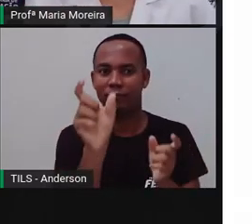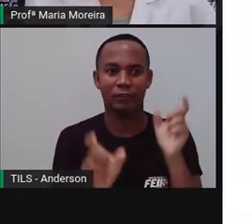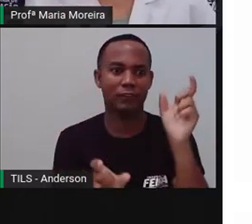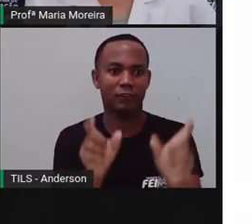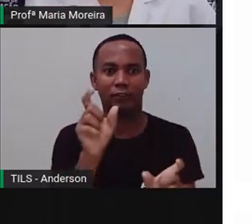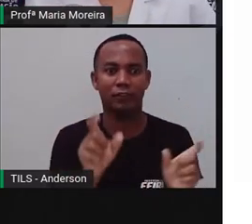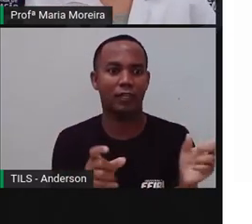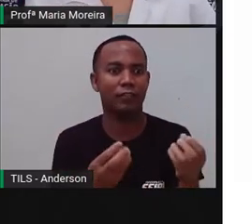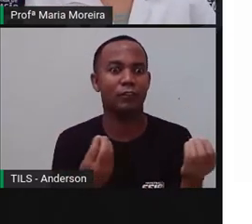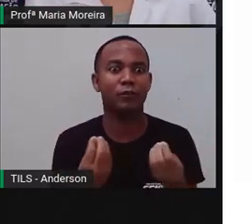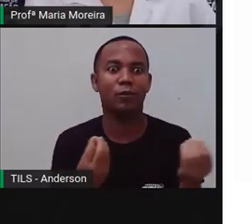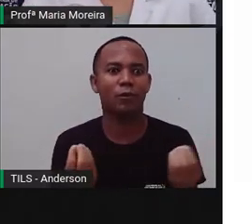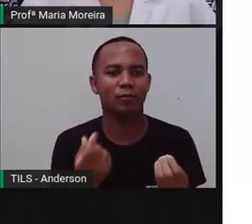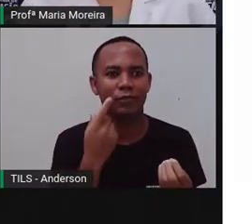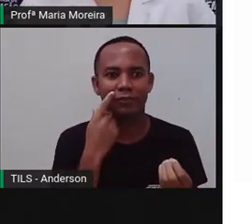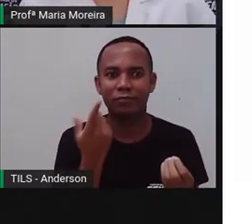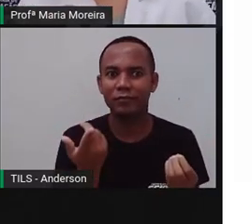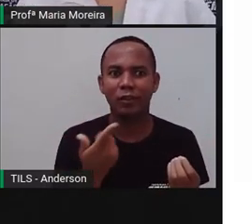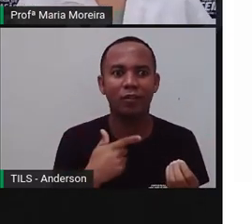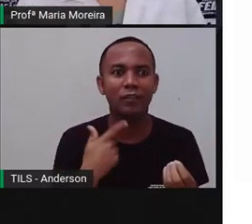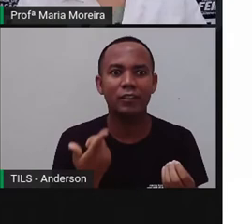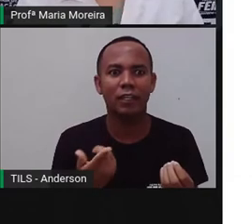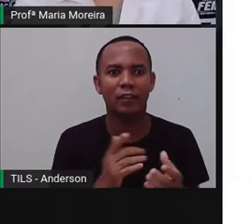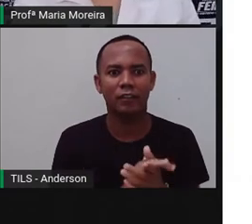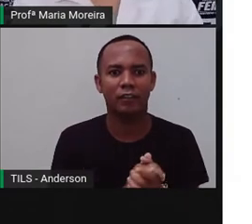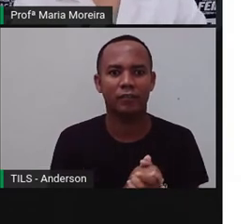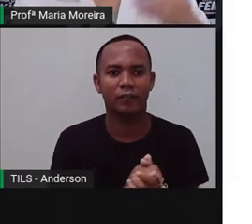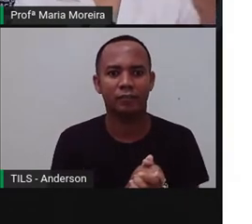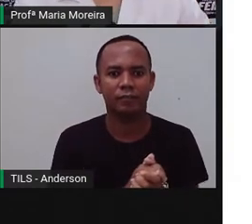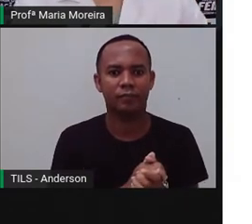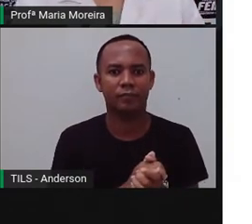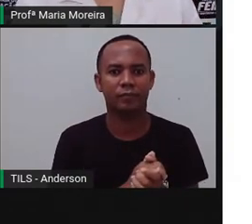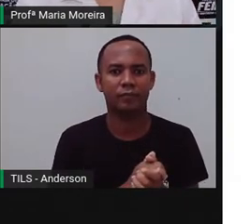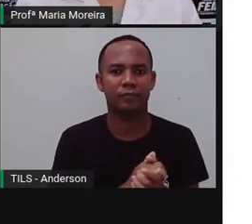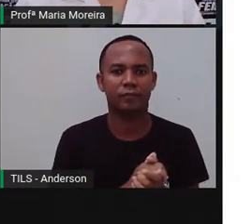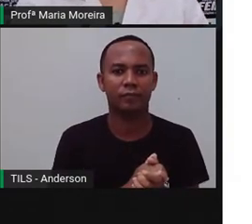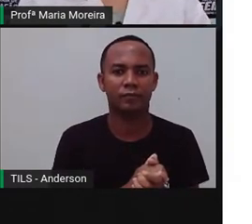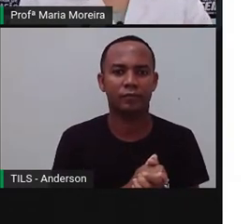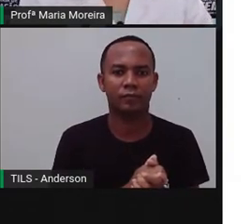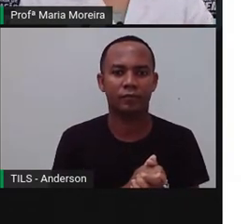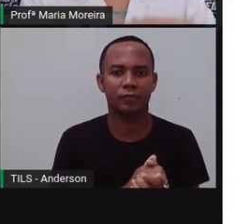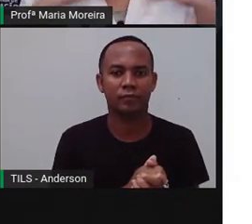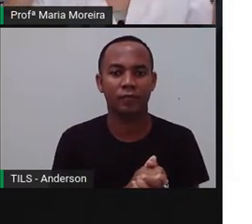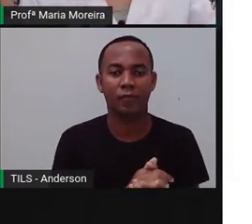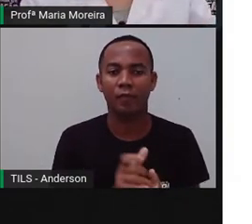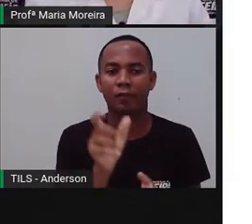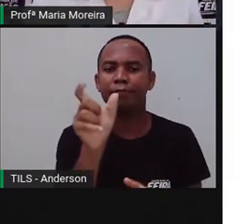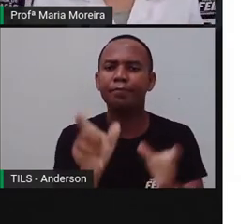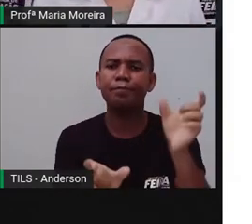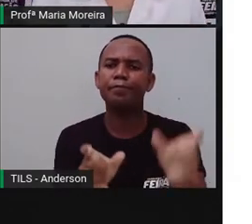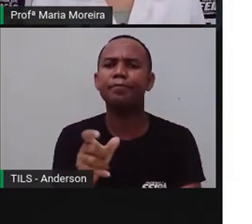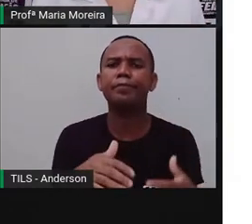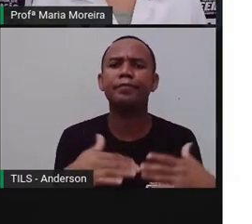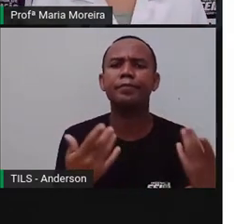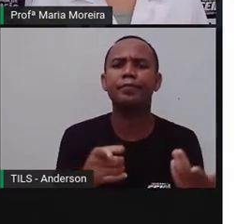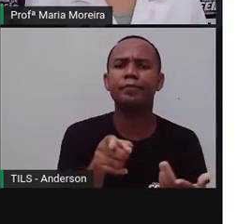por conta de vários outros fatores, não isso? E aí, isso aí, essas identidades,